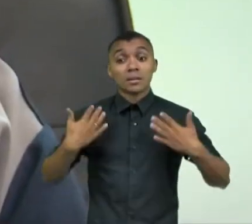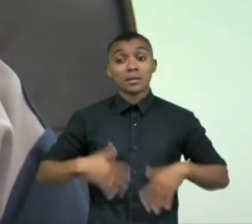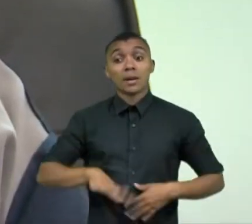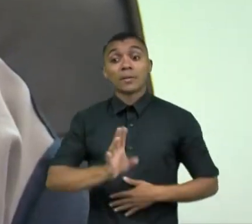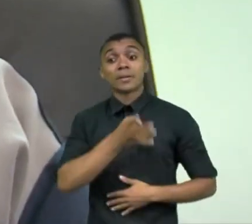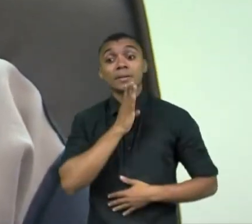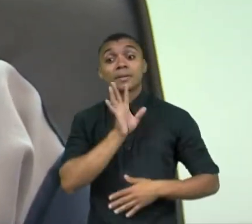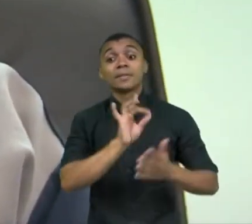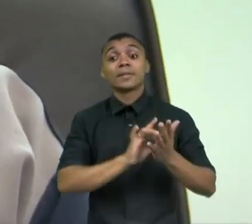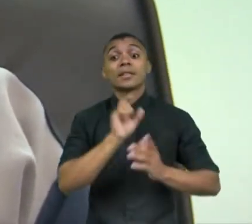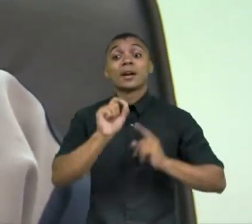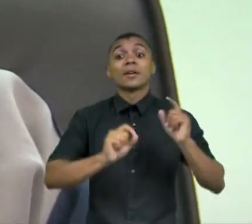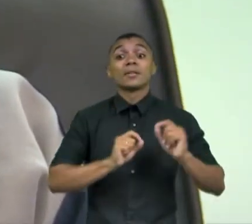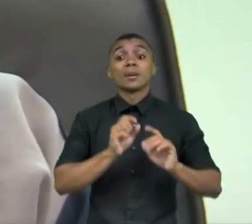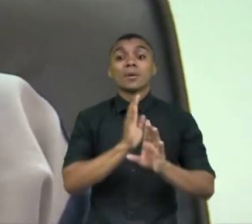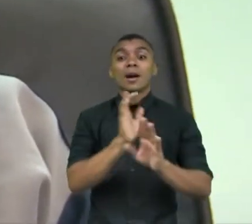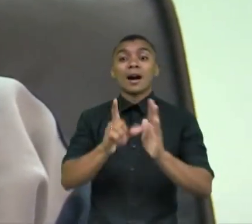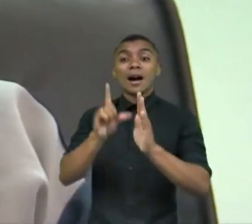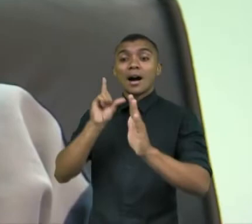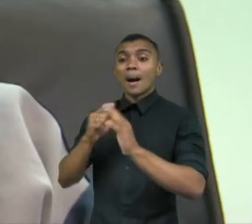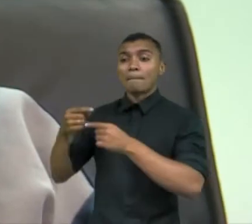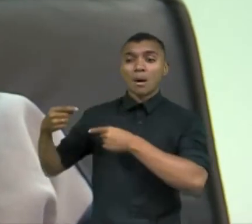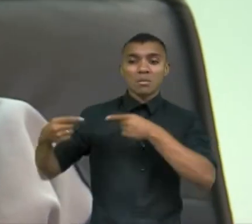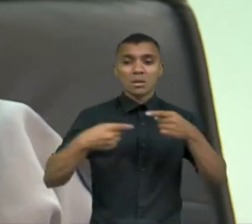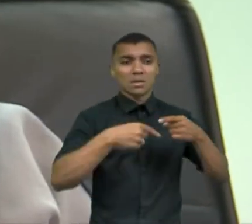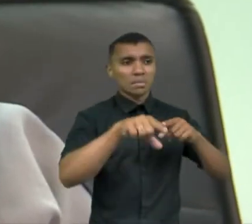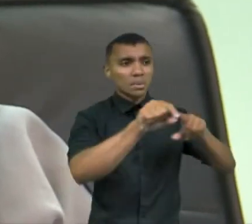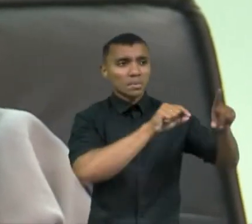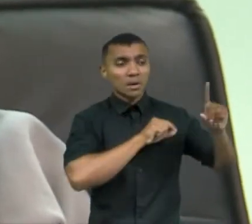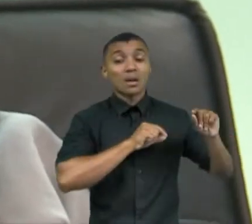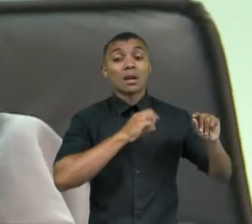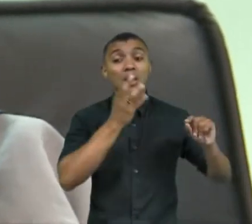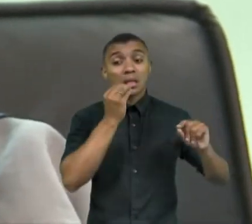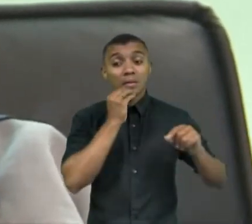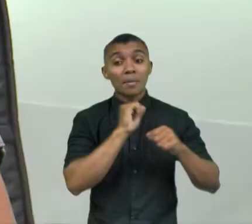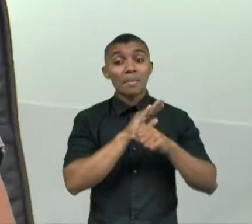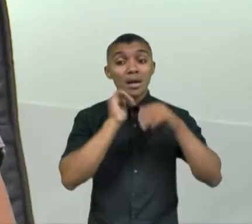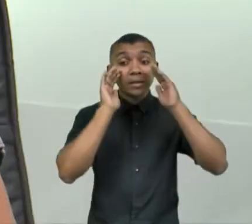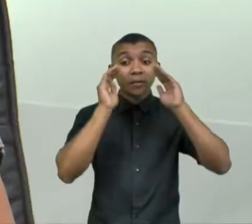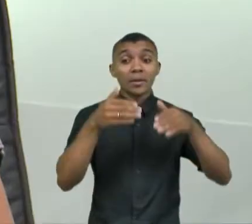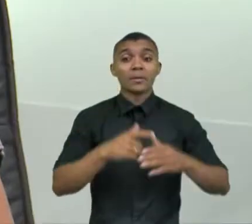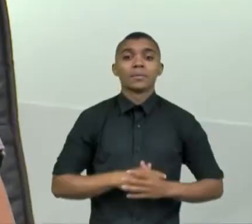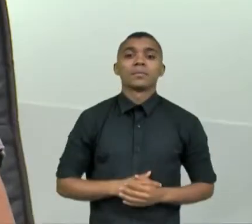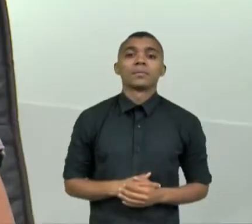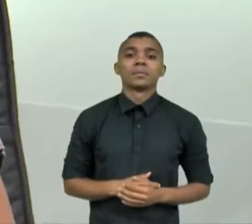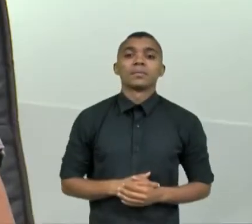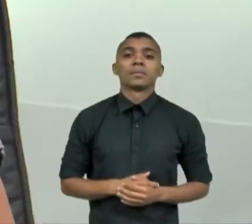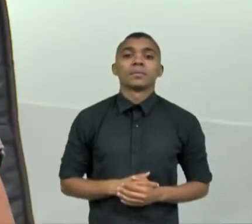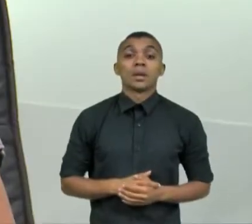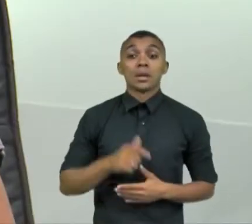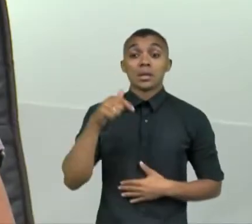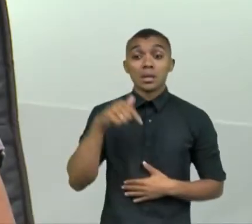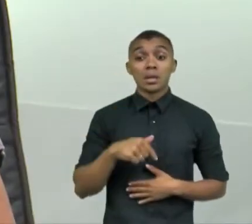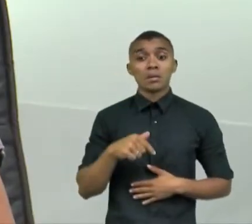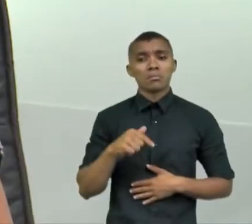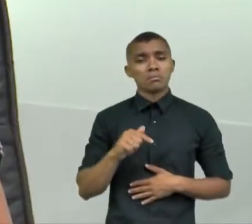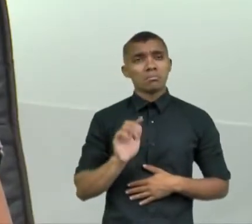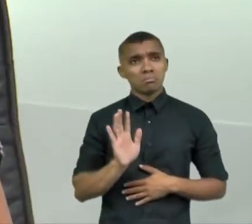da língua o que os políticos eleitos deveriam priorizar. Não só aqui, mas no Brasil inteiro.